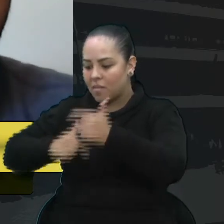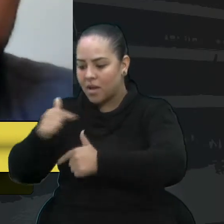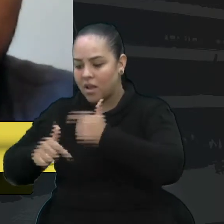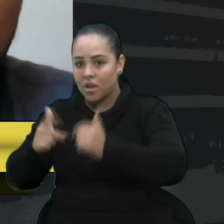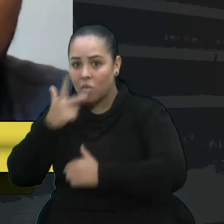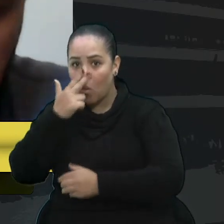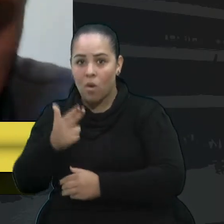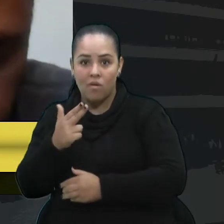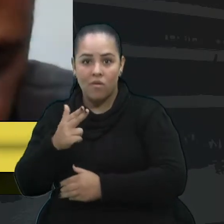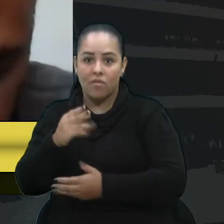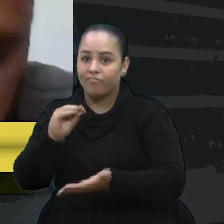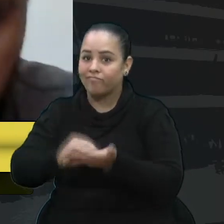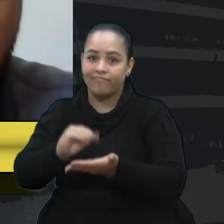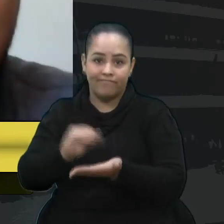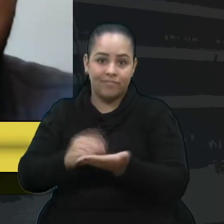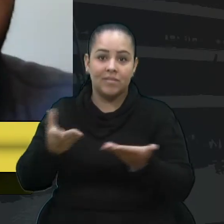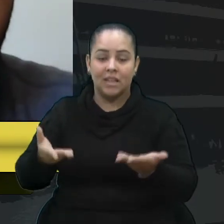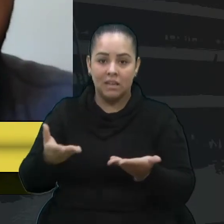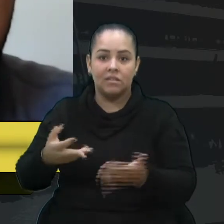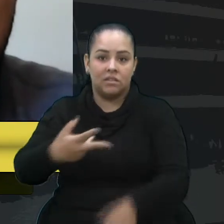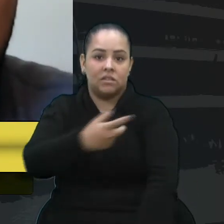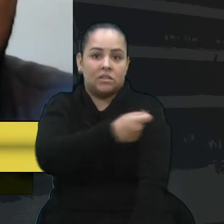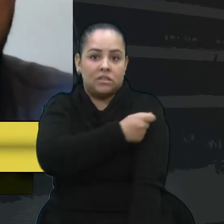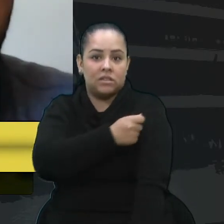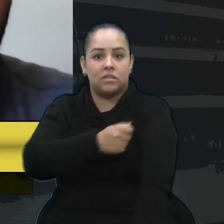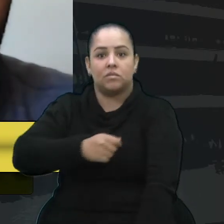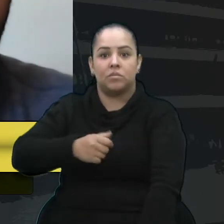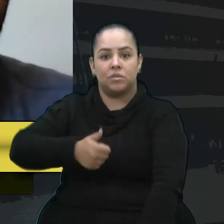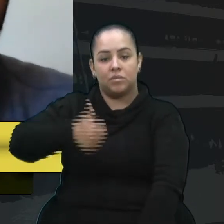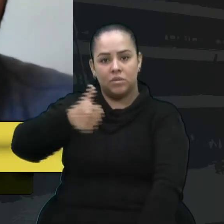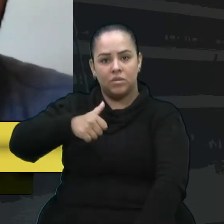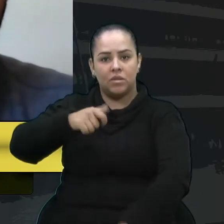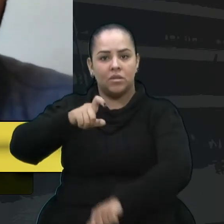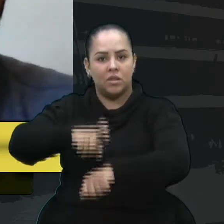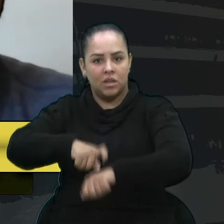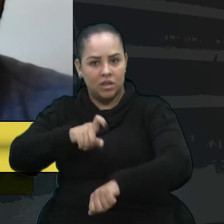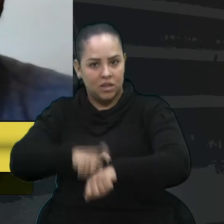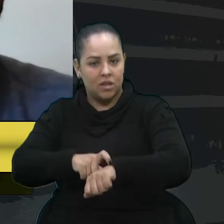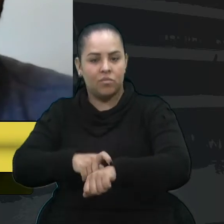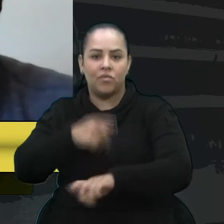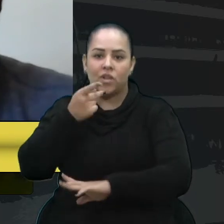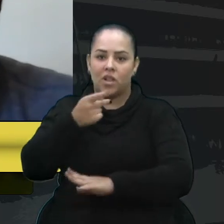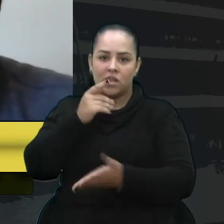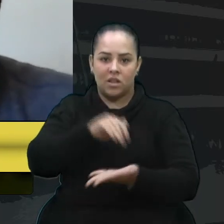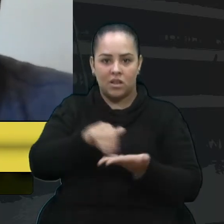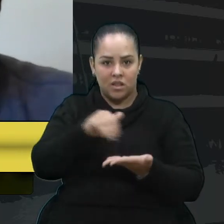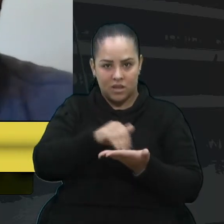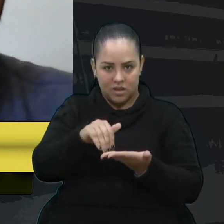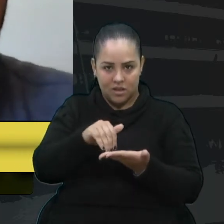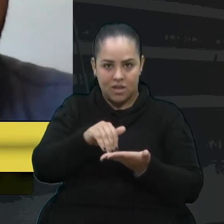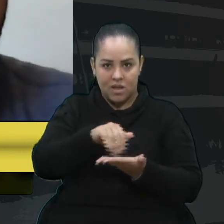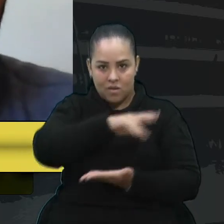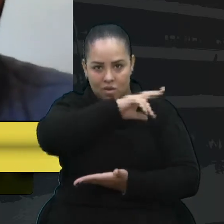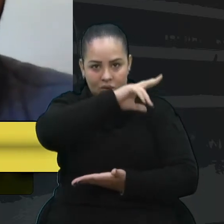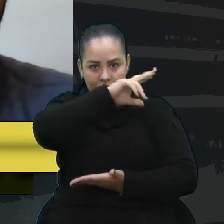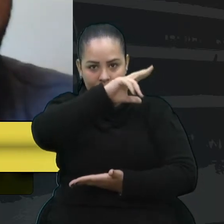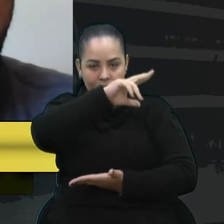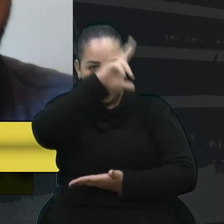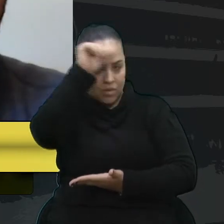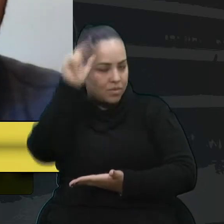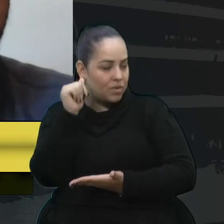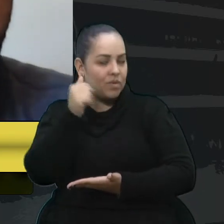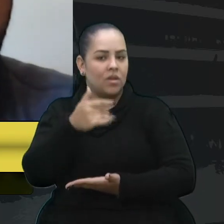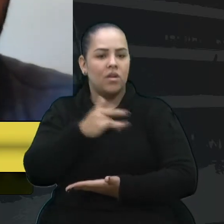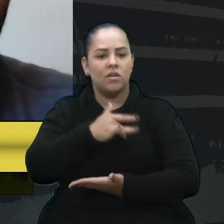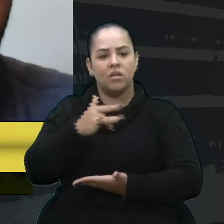sem vacina nesse primeiro momento justificado pela Secretaria Municipal de Saúde, mas a gente queria aqui reiterar